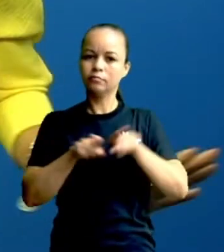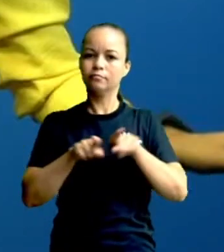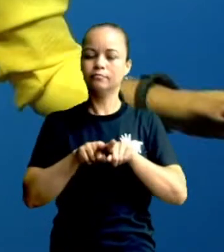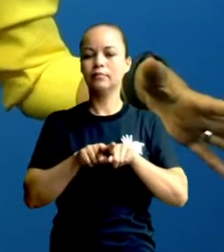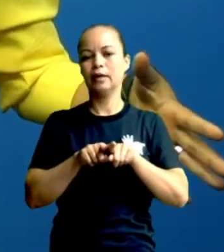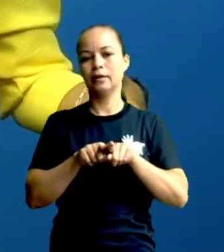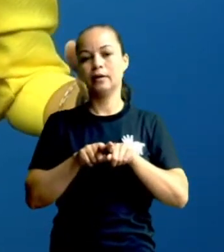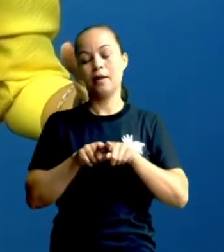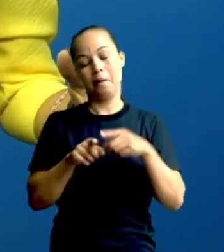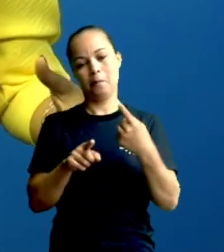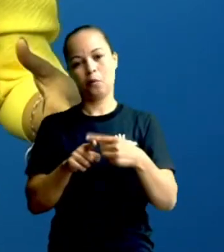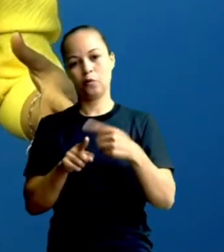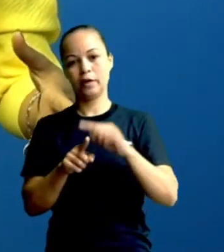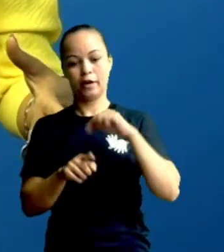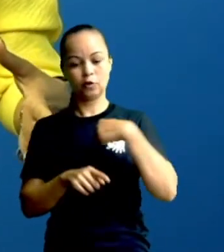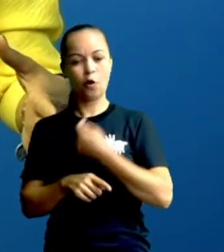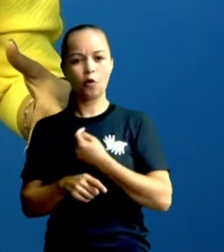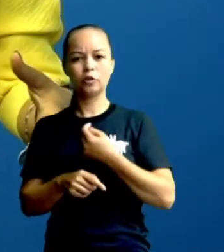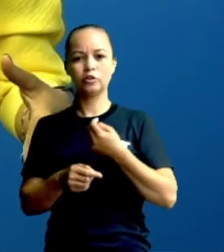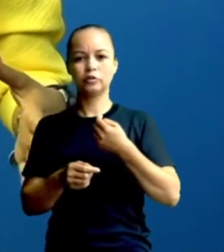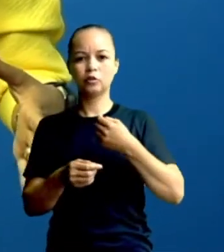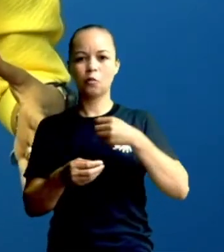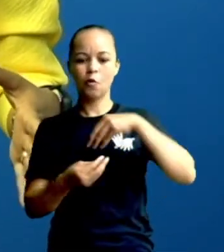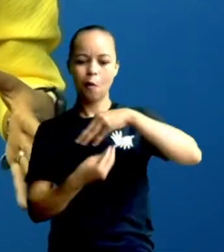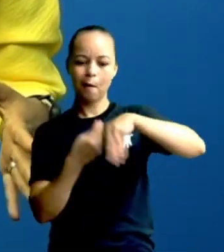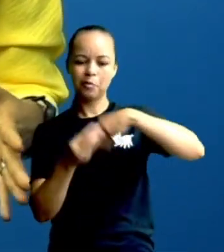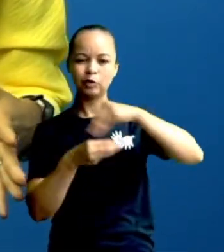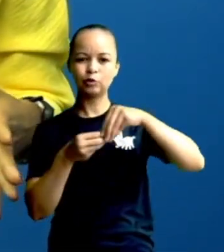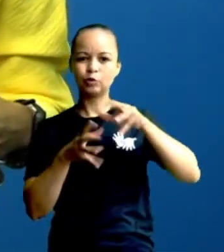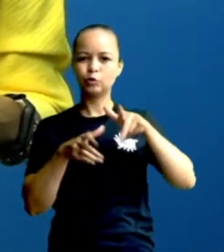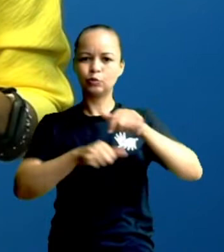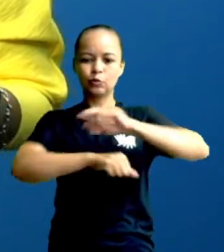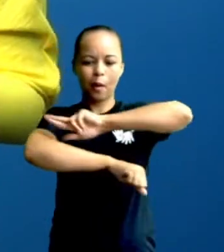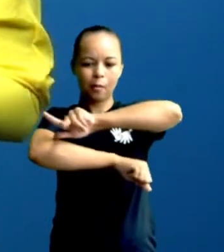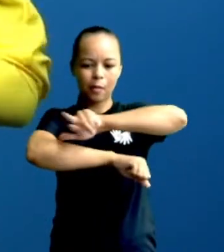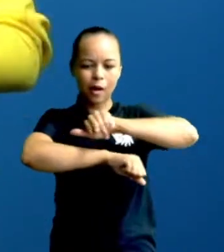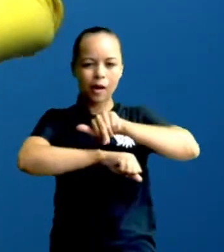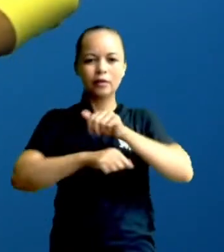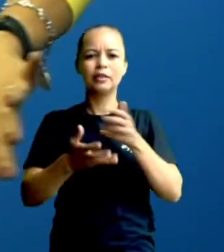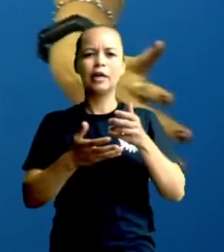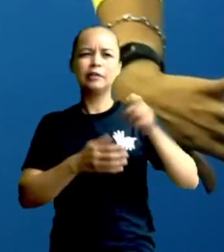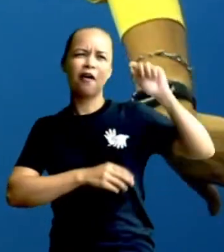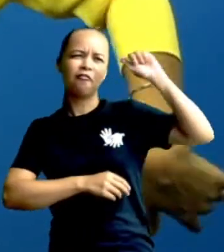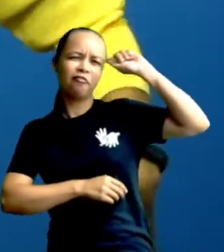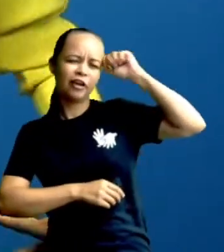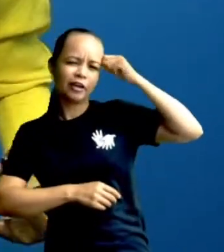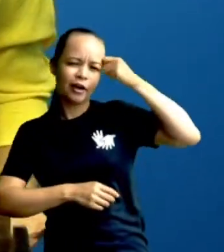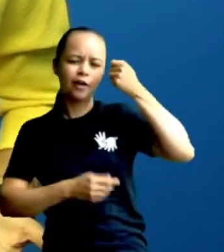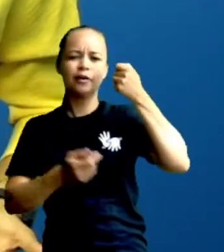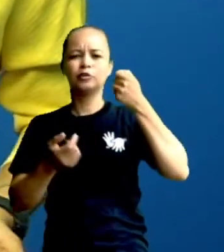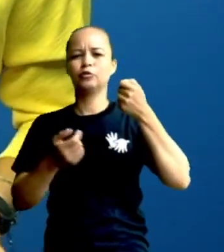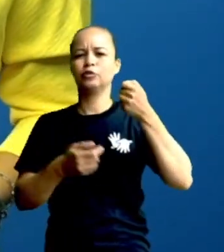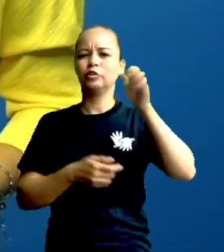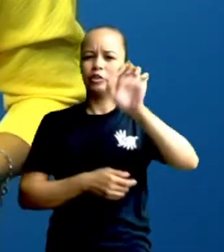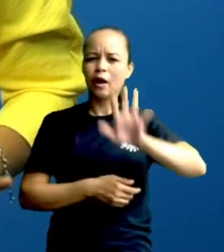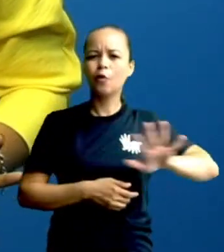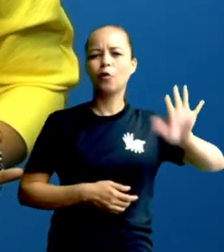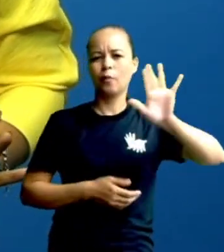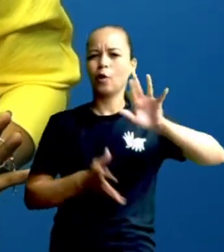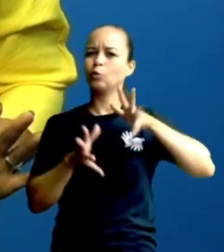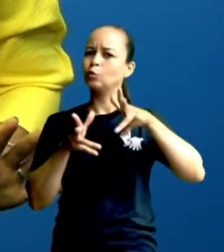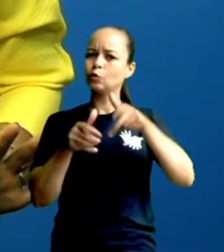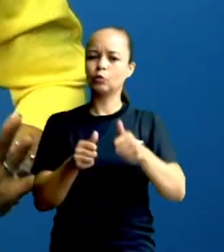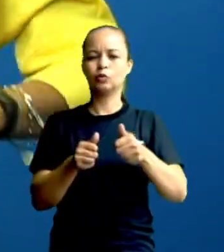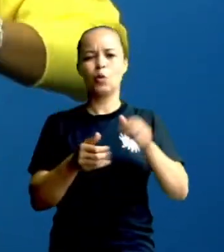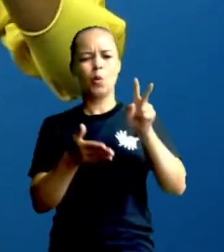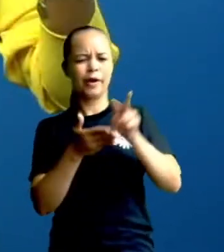Até porque nós, a gente, né, é uma mistura de tudo. De africanos, de europeus, de tudo.